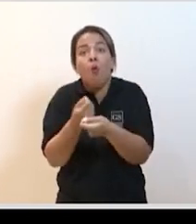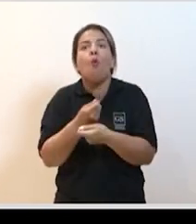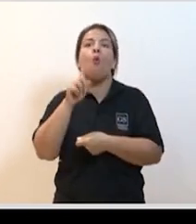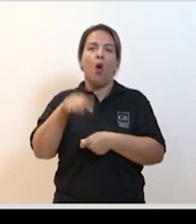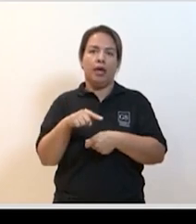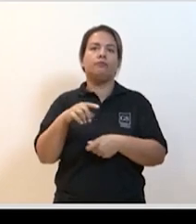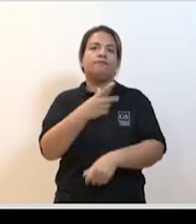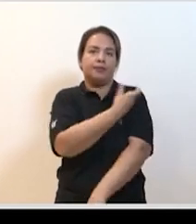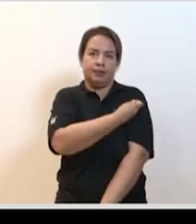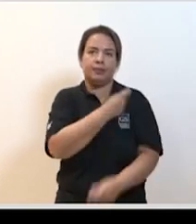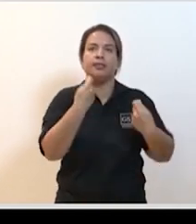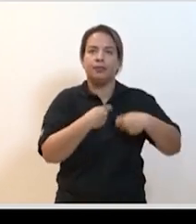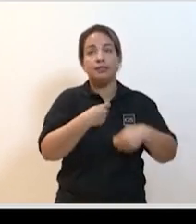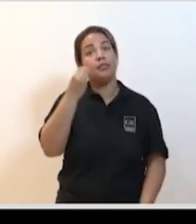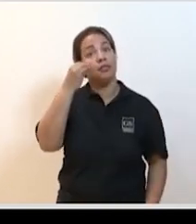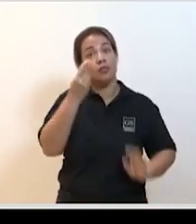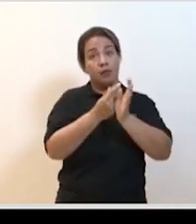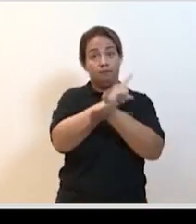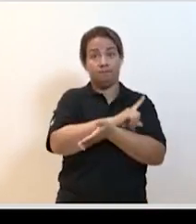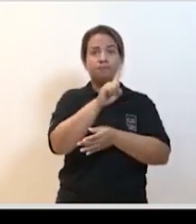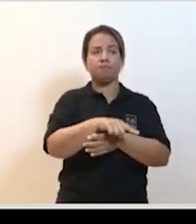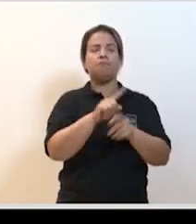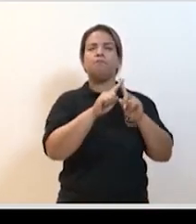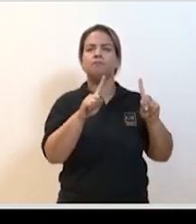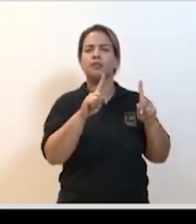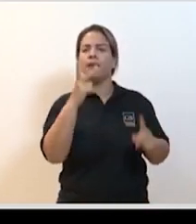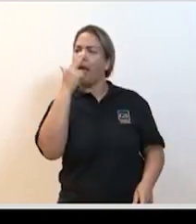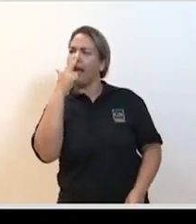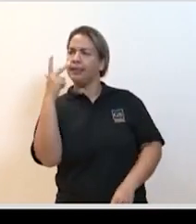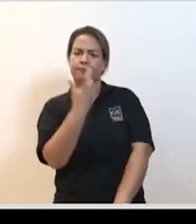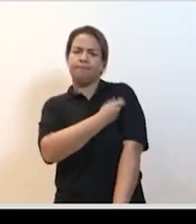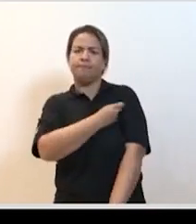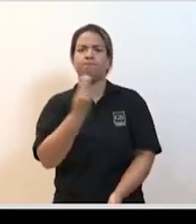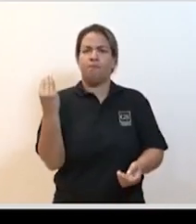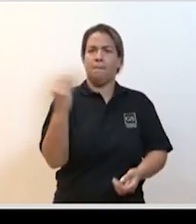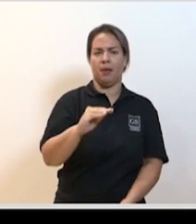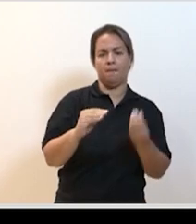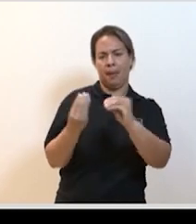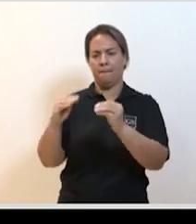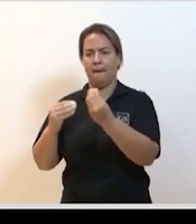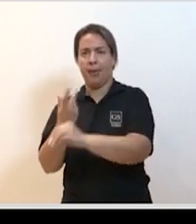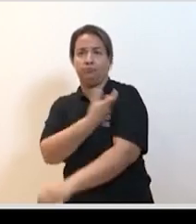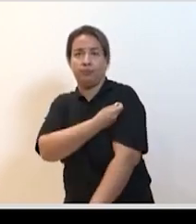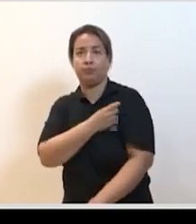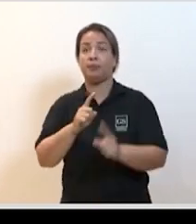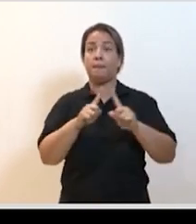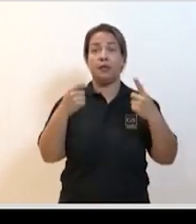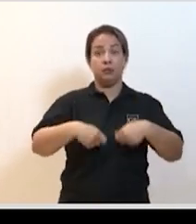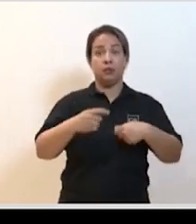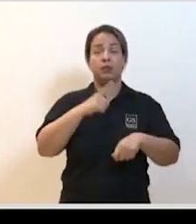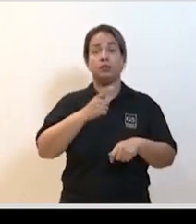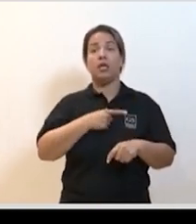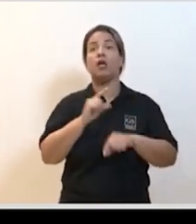outra coisa que a gente que se pode fazer normalmente isso parece uma vacina vamos aplicar mas é claro que isso não deve ser feito porque pode acabar levando